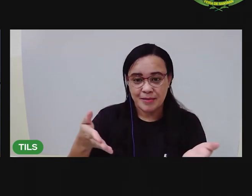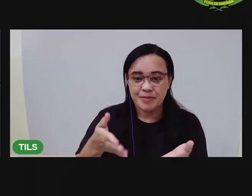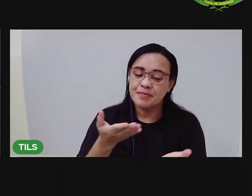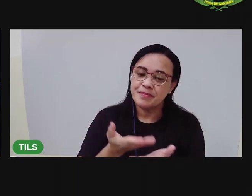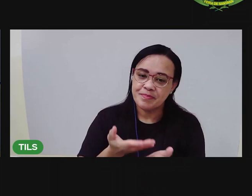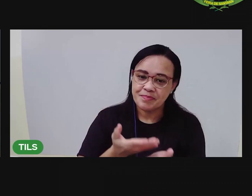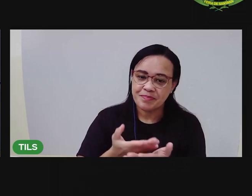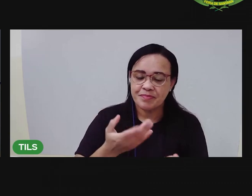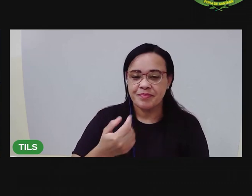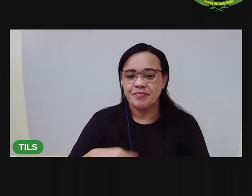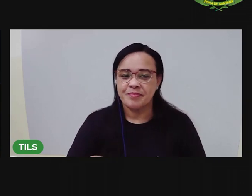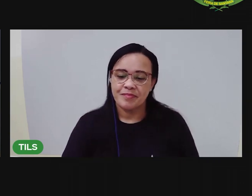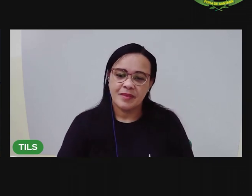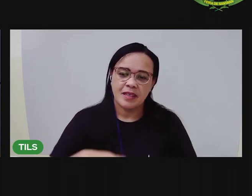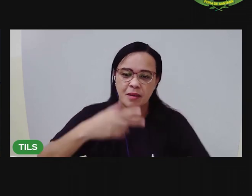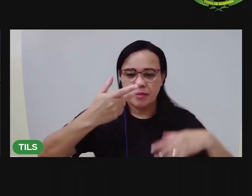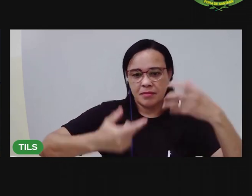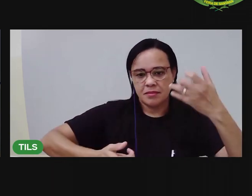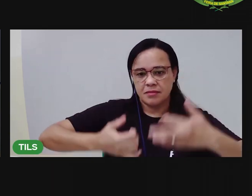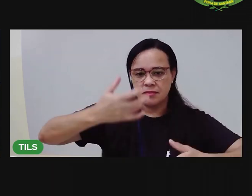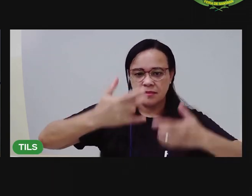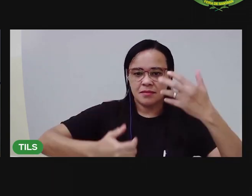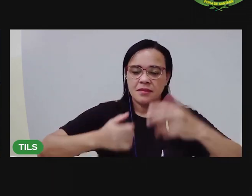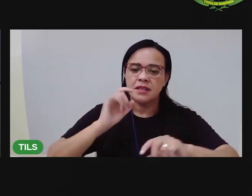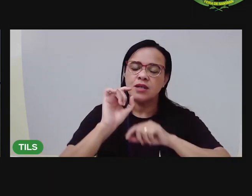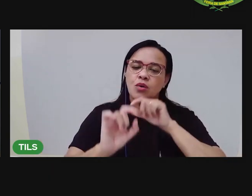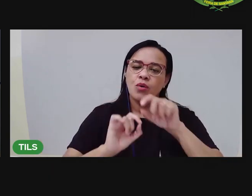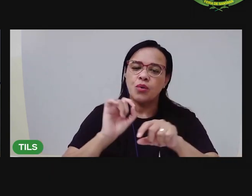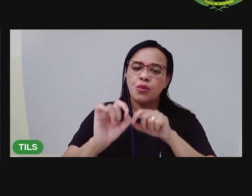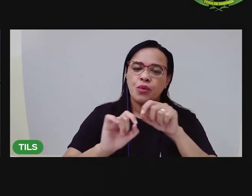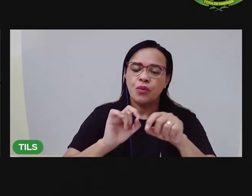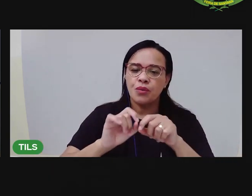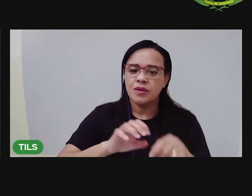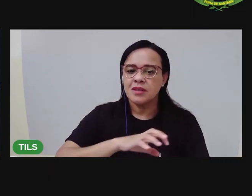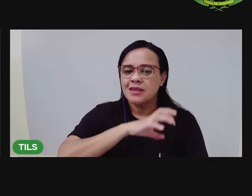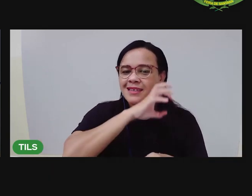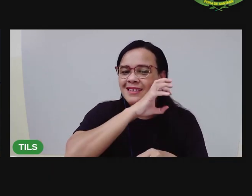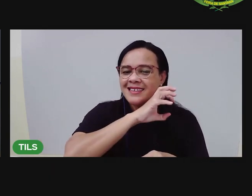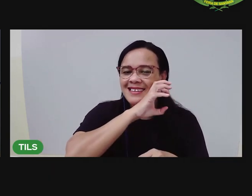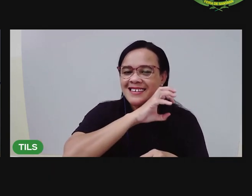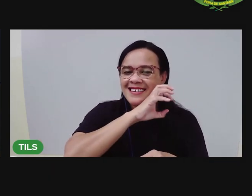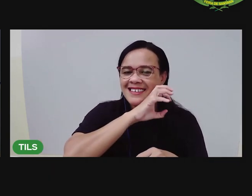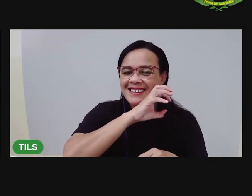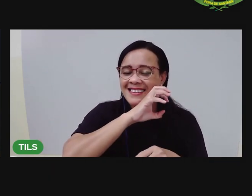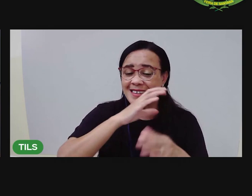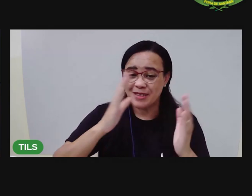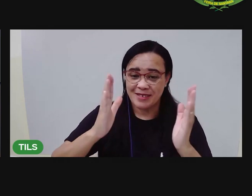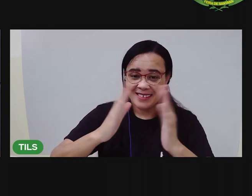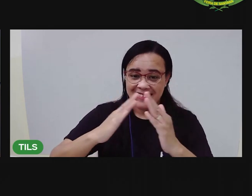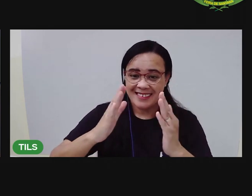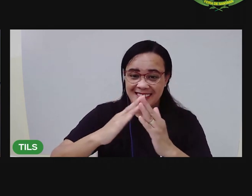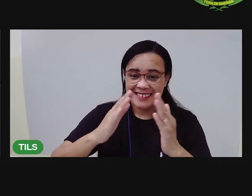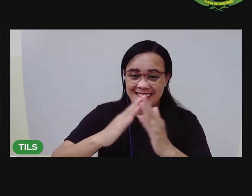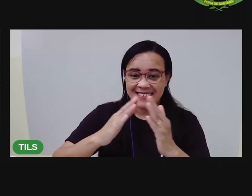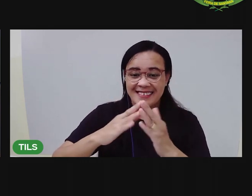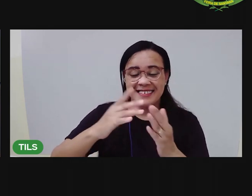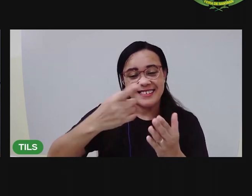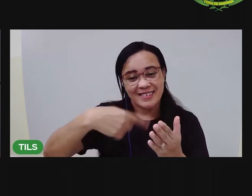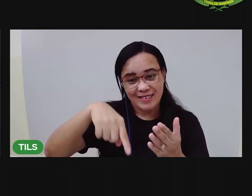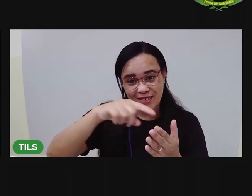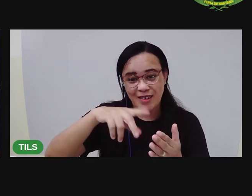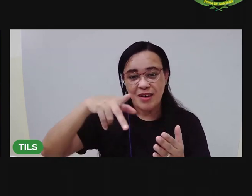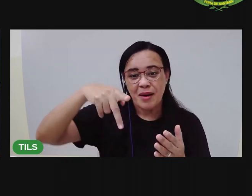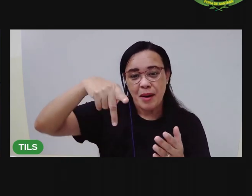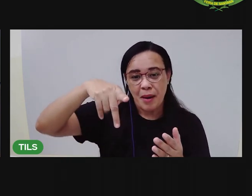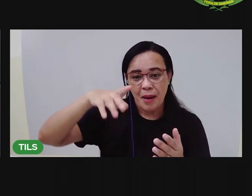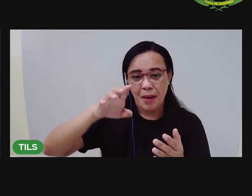a gente vai falar sobre os animais domésticos, sobre os pestes, cuidados que a gente precisa